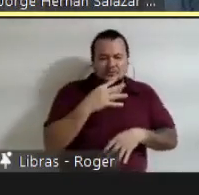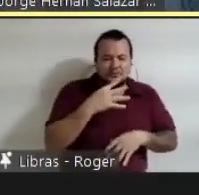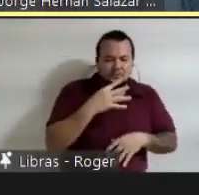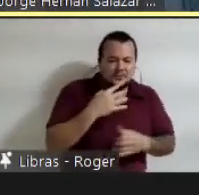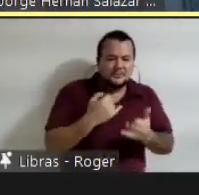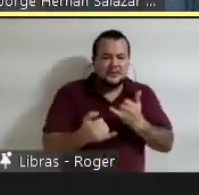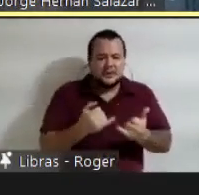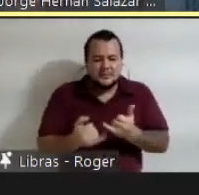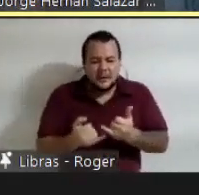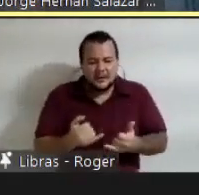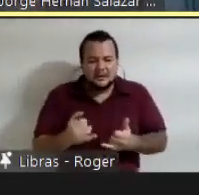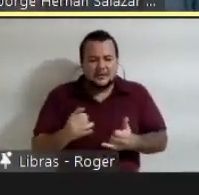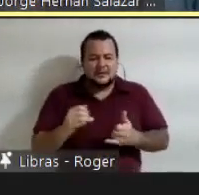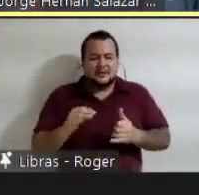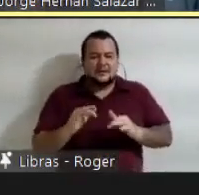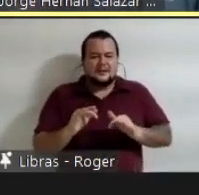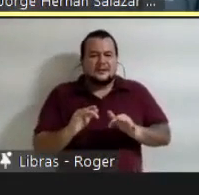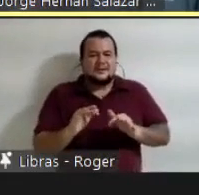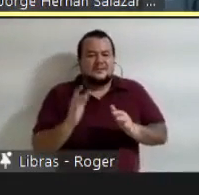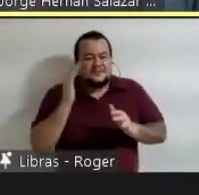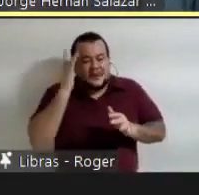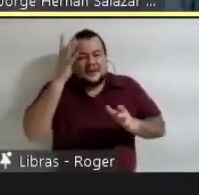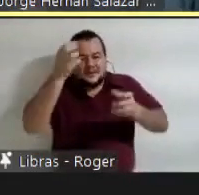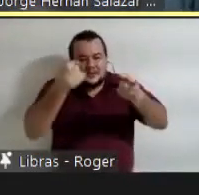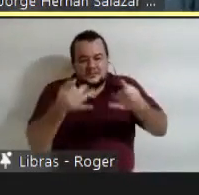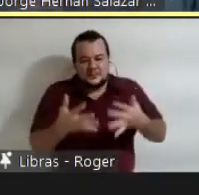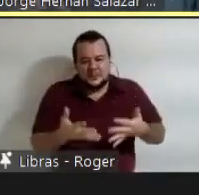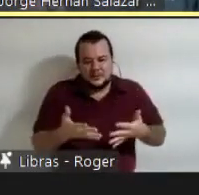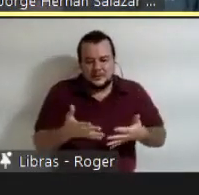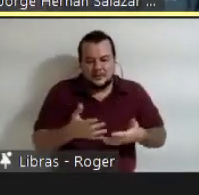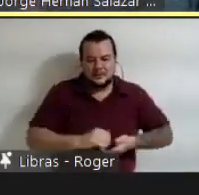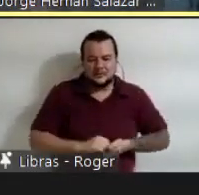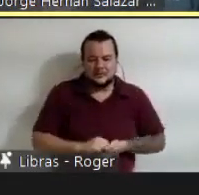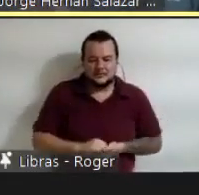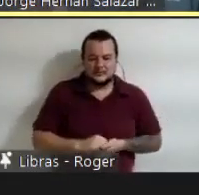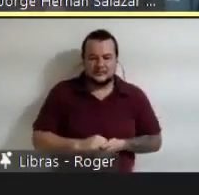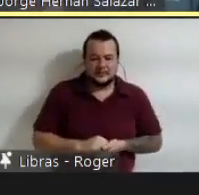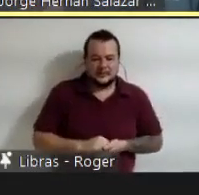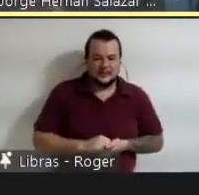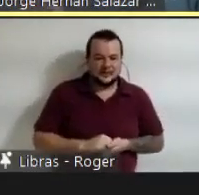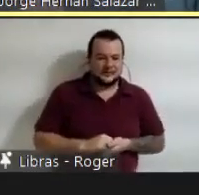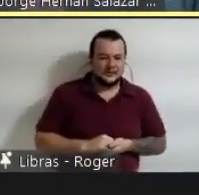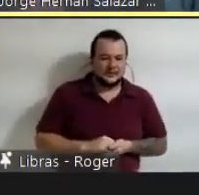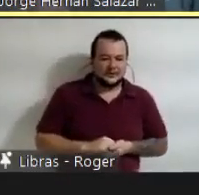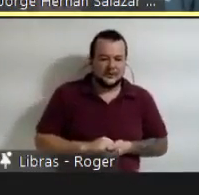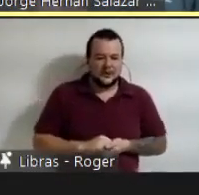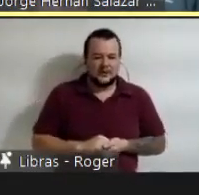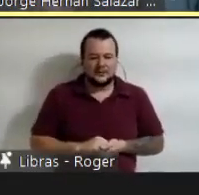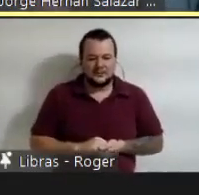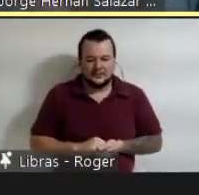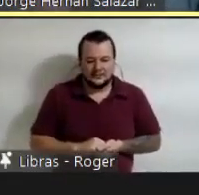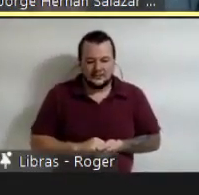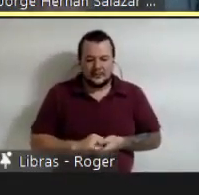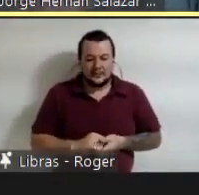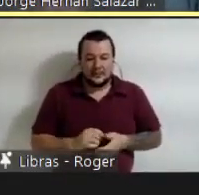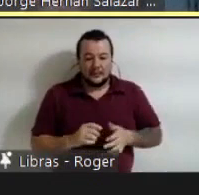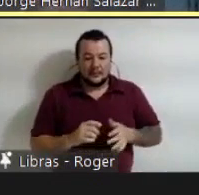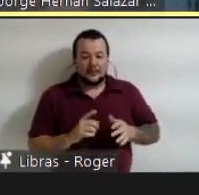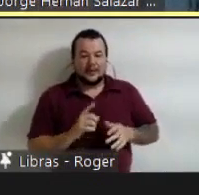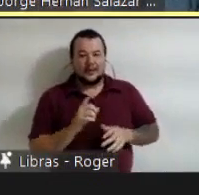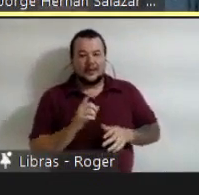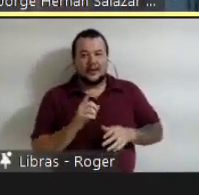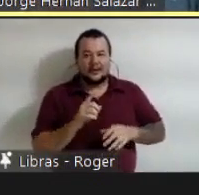deixa de ser suficiente, naquele momento uma pessoa começa a estar preparada